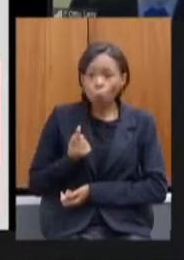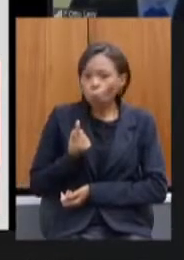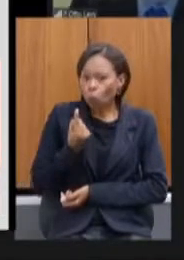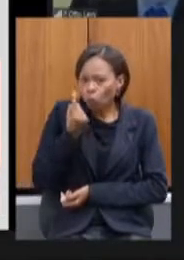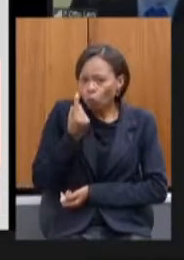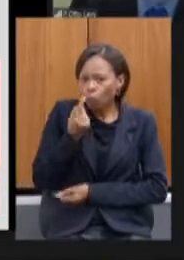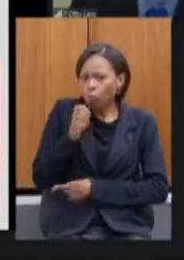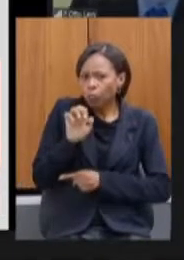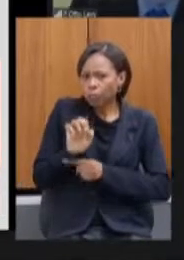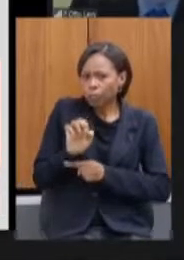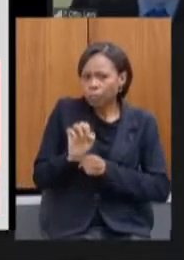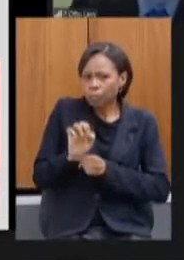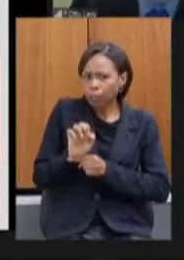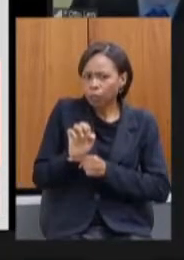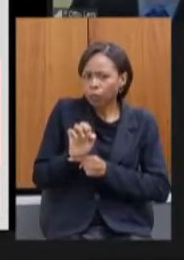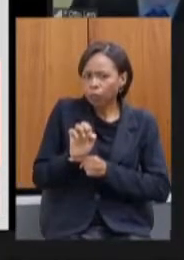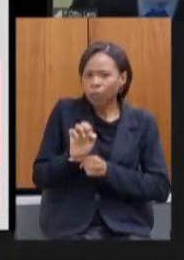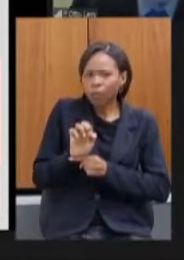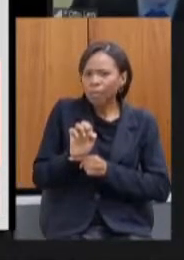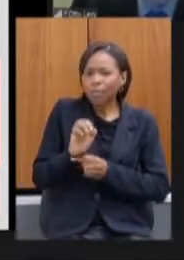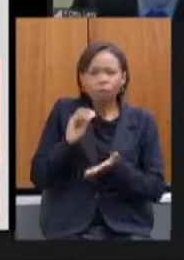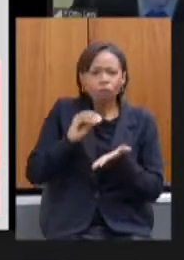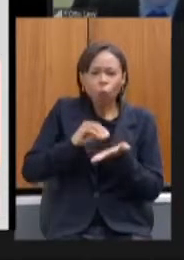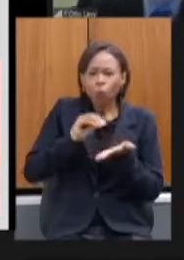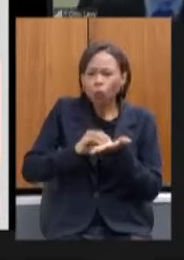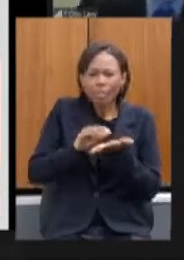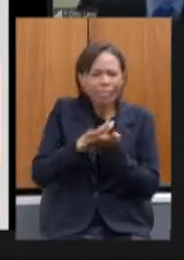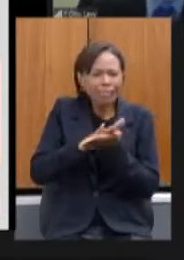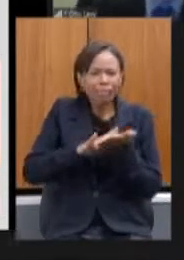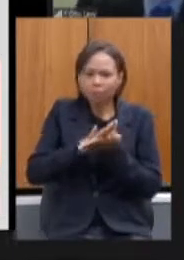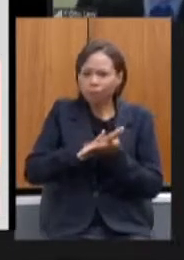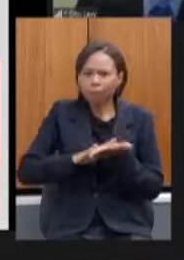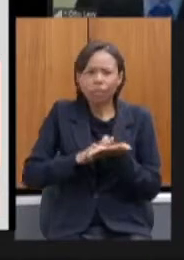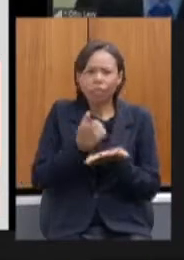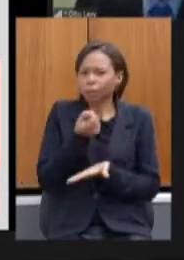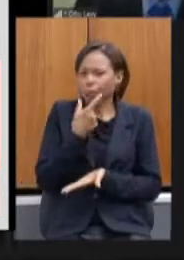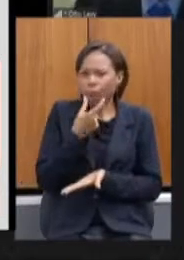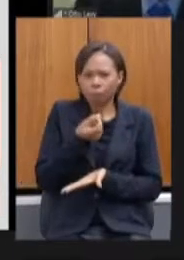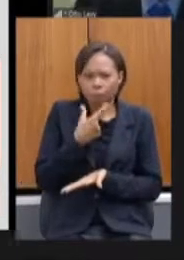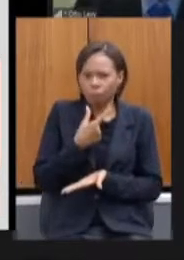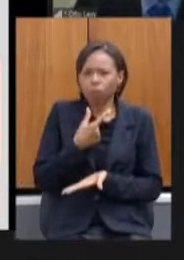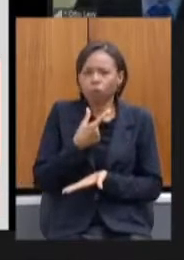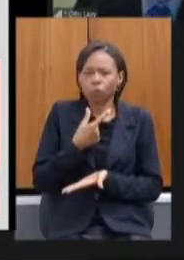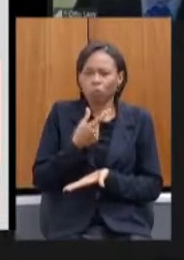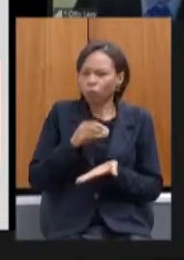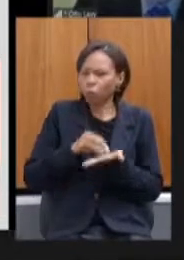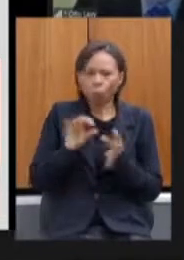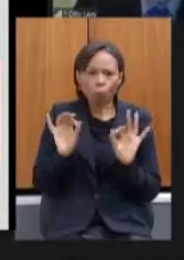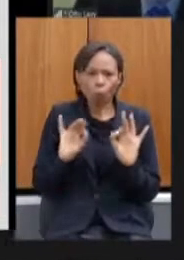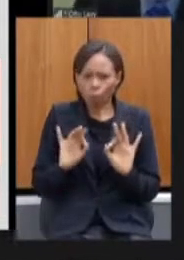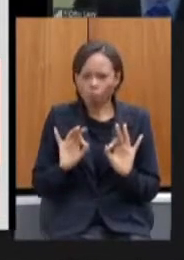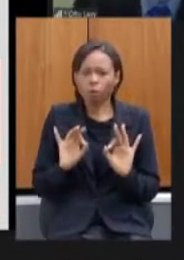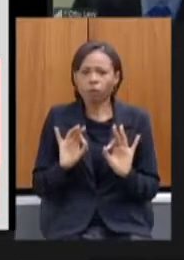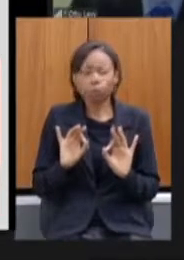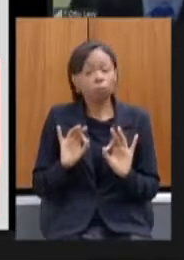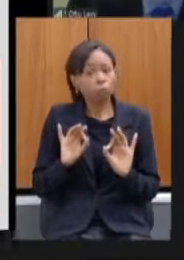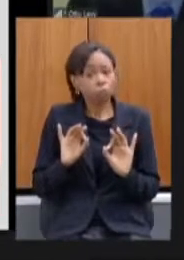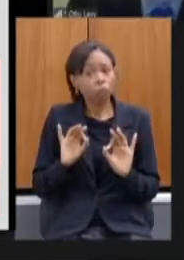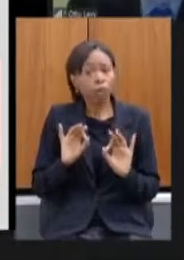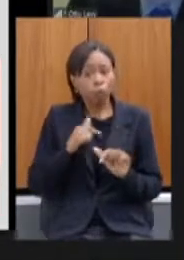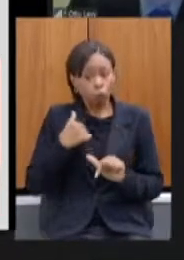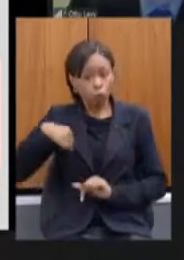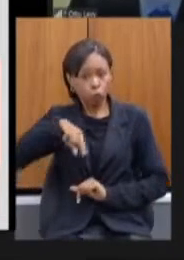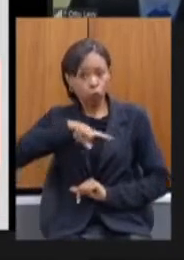registrou falta destes medicamentos. Aqui é importante dizer que nós trabalhamos aliás como em todas as